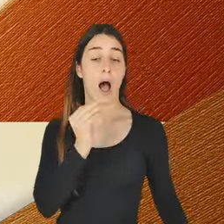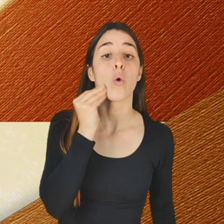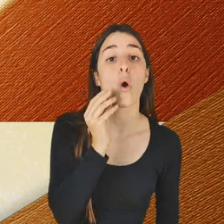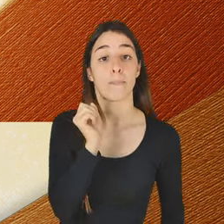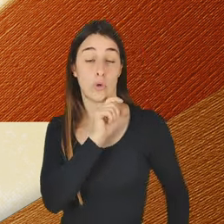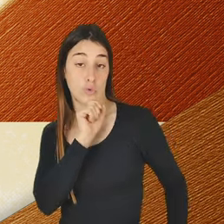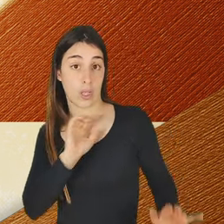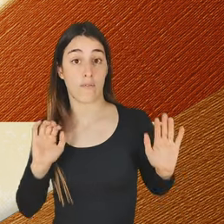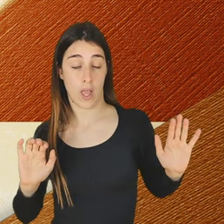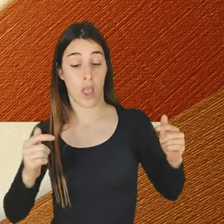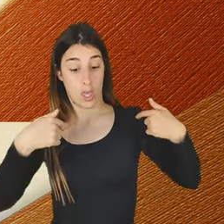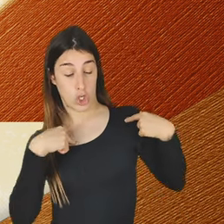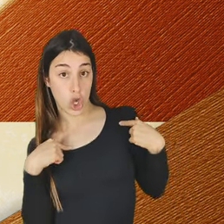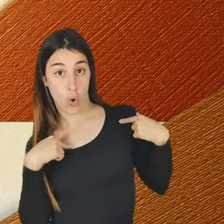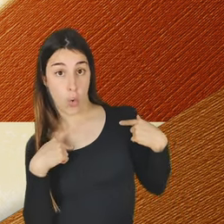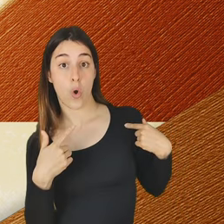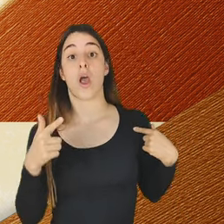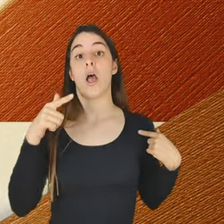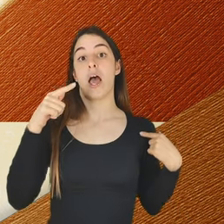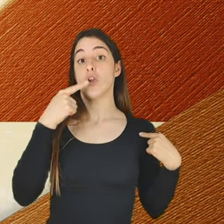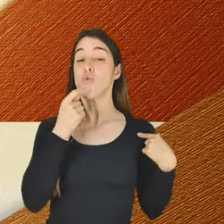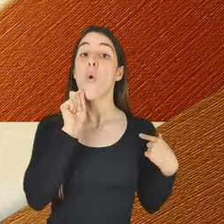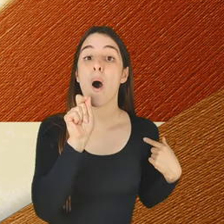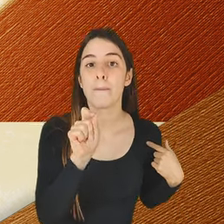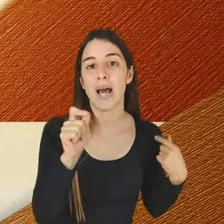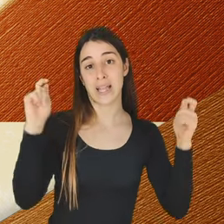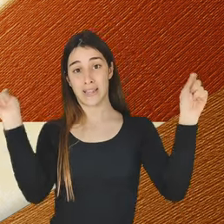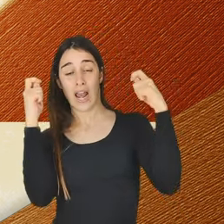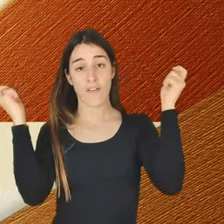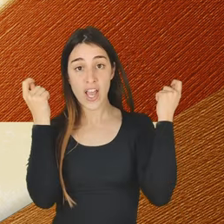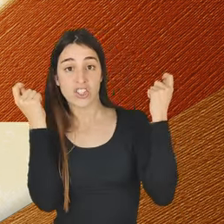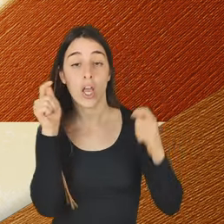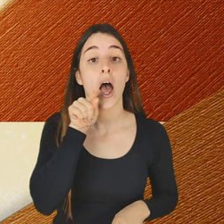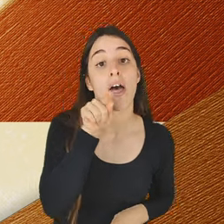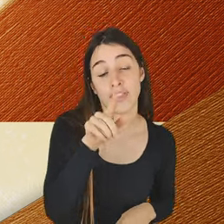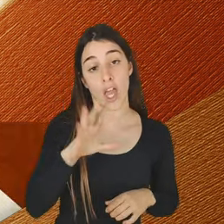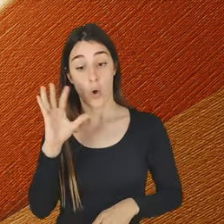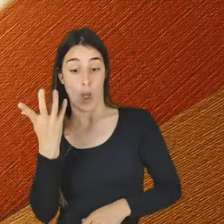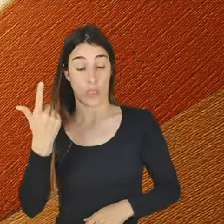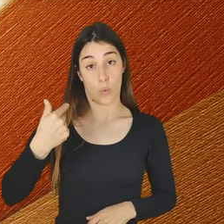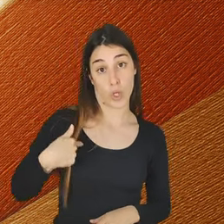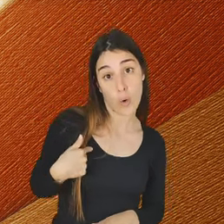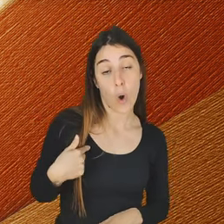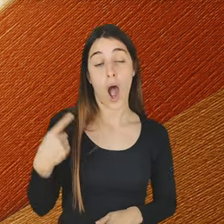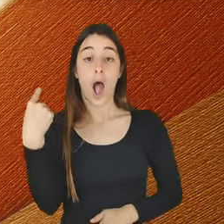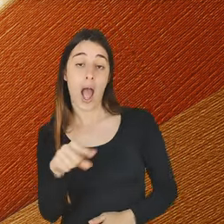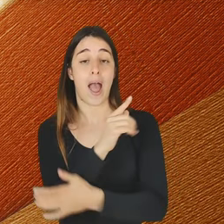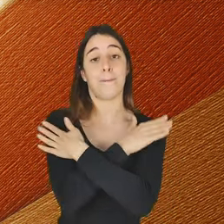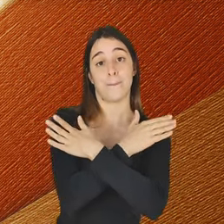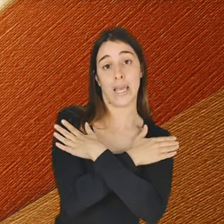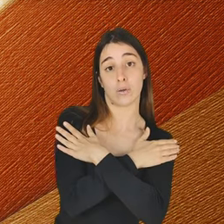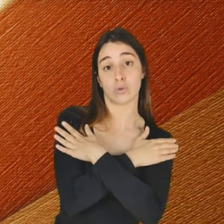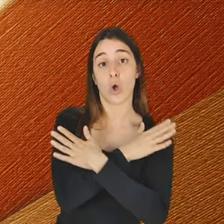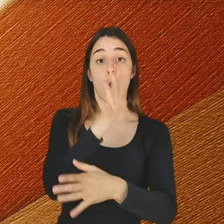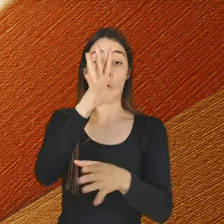é possível eu chamar travesti a ti quando eu tenho amigos que pertencem à